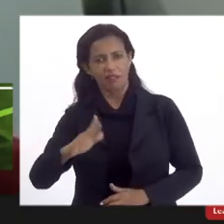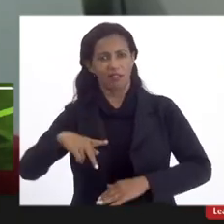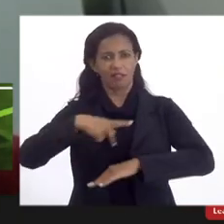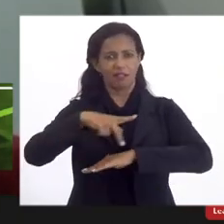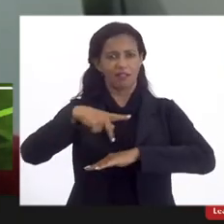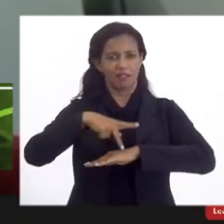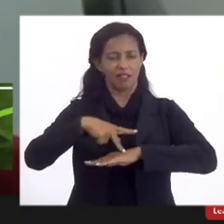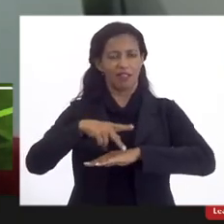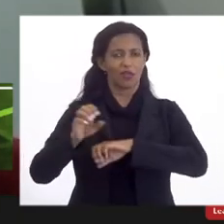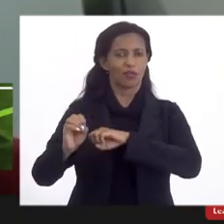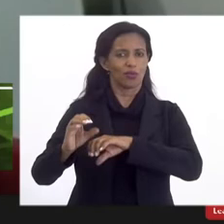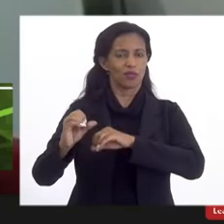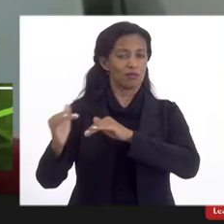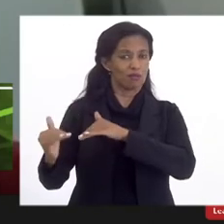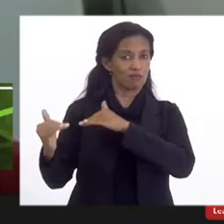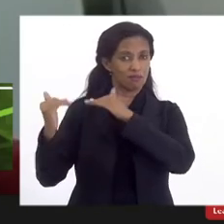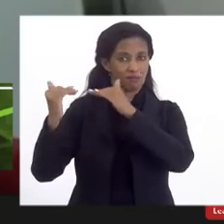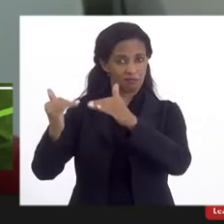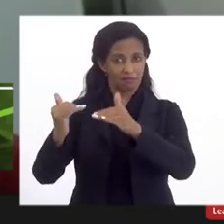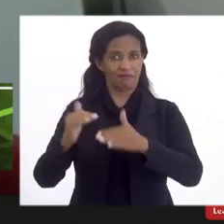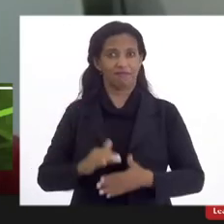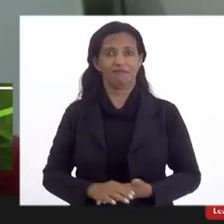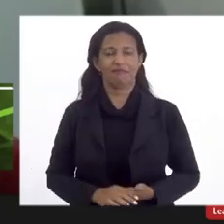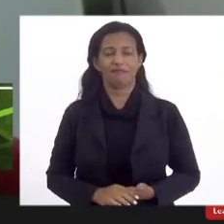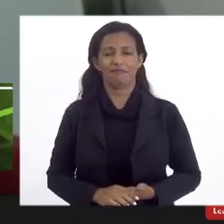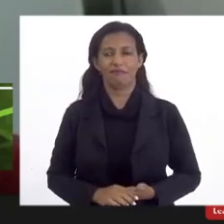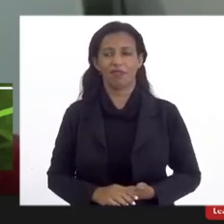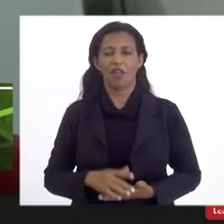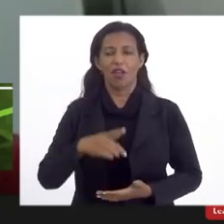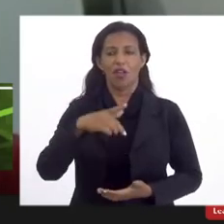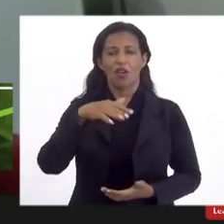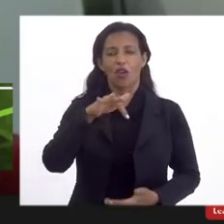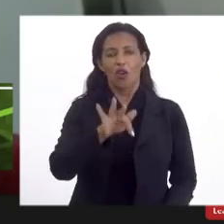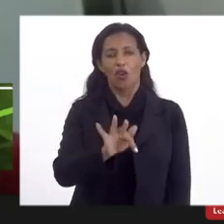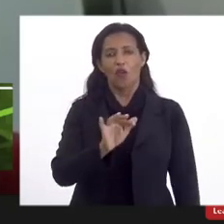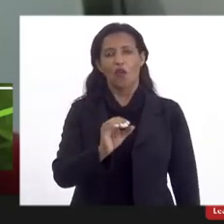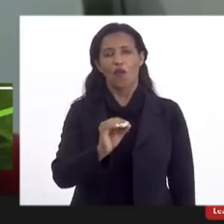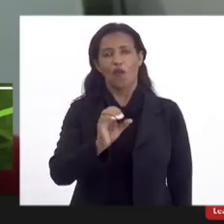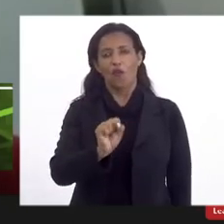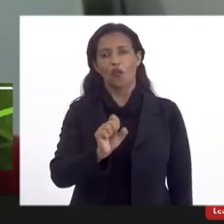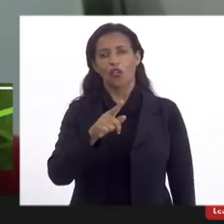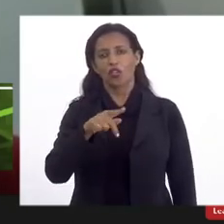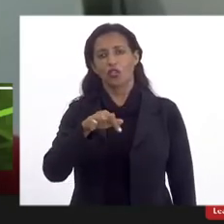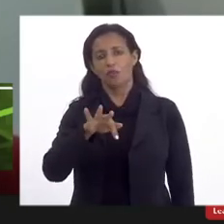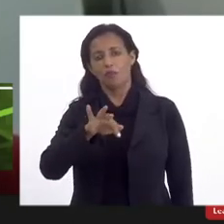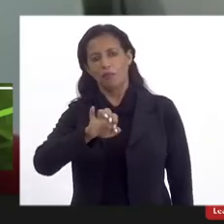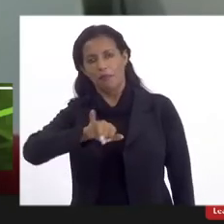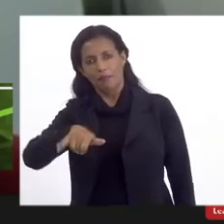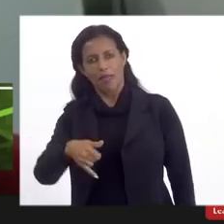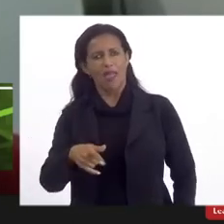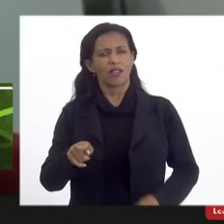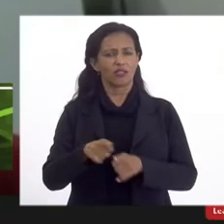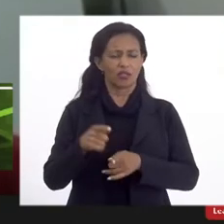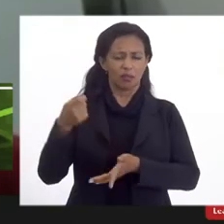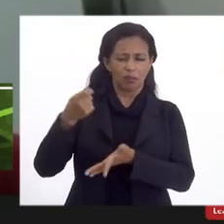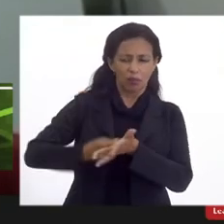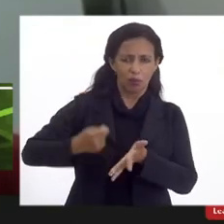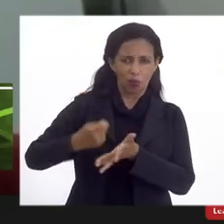Instituições de Ensino Superior, do FOSPERG, que muito lutou pelos servidores nesse momento